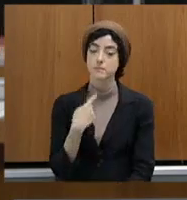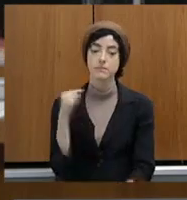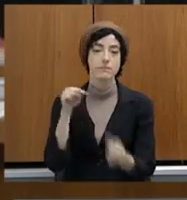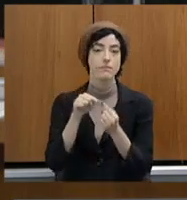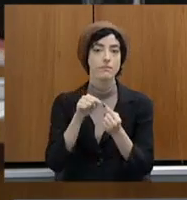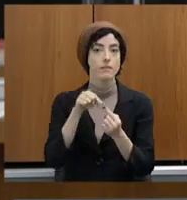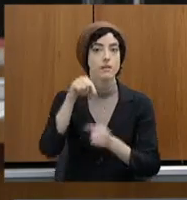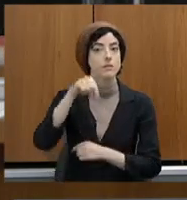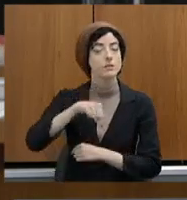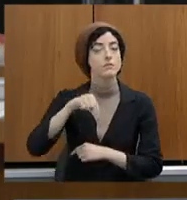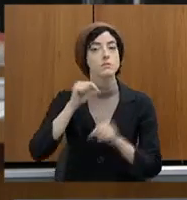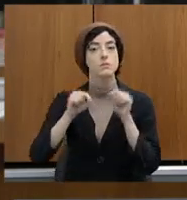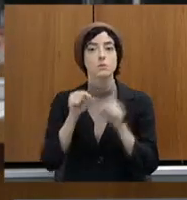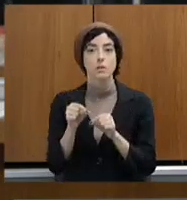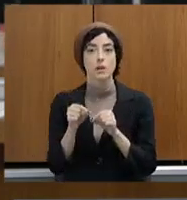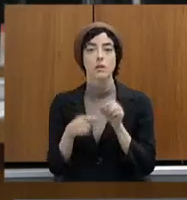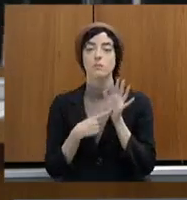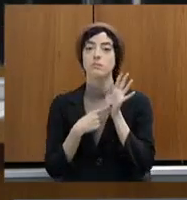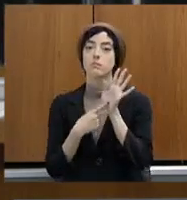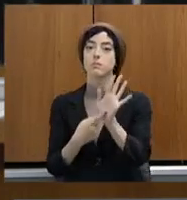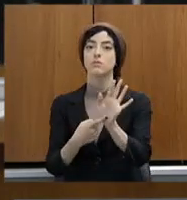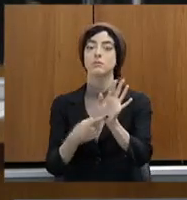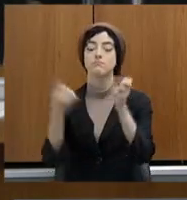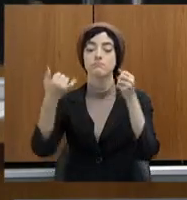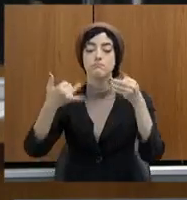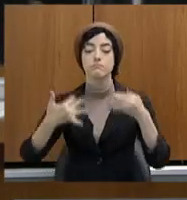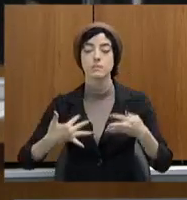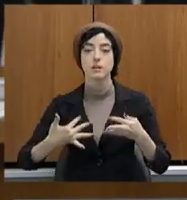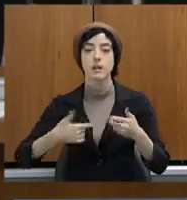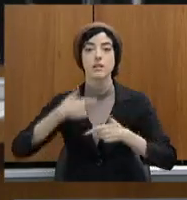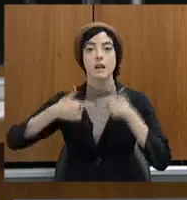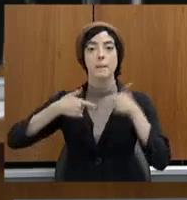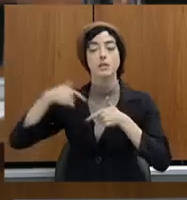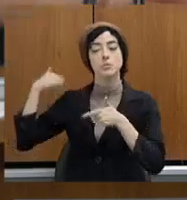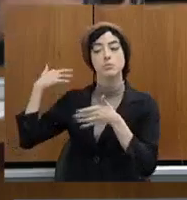desenvolvidos pela Polícia Civil de Minas Gerais.